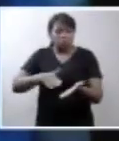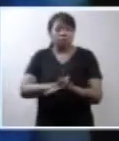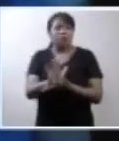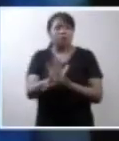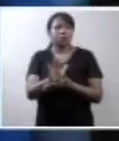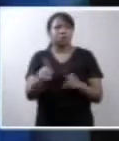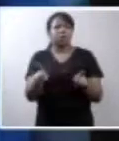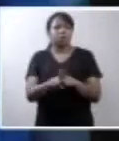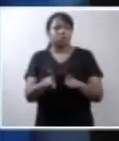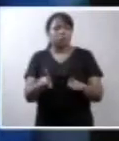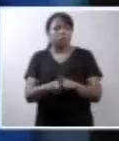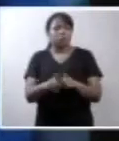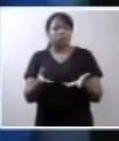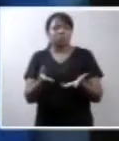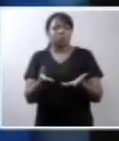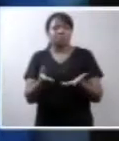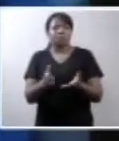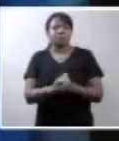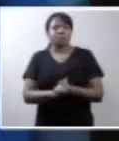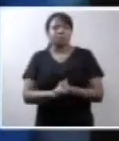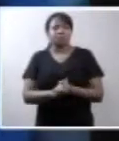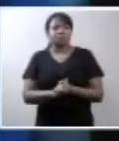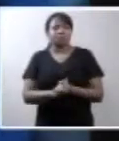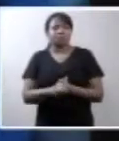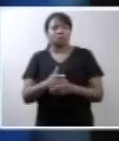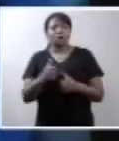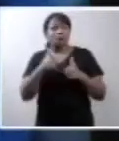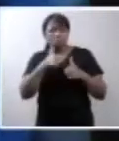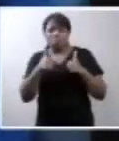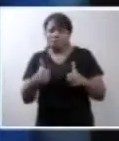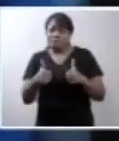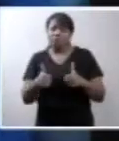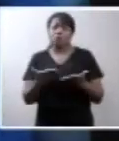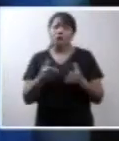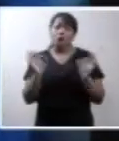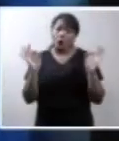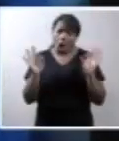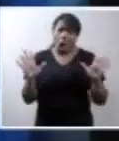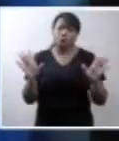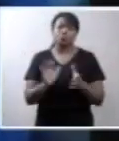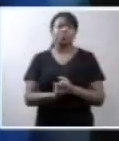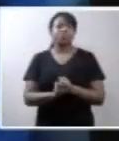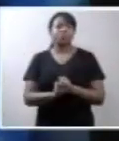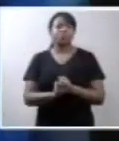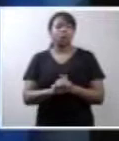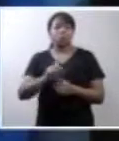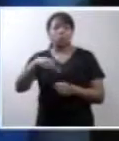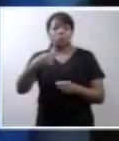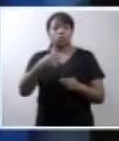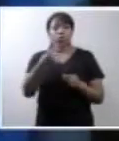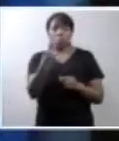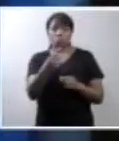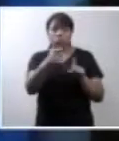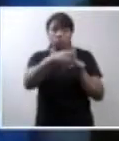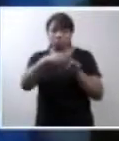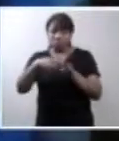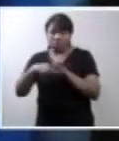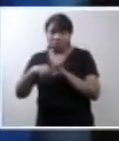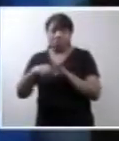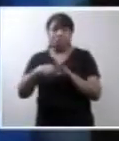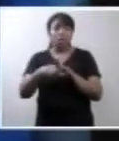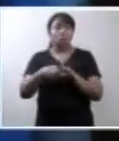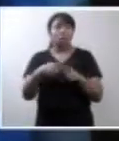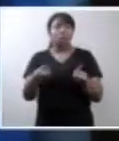feia. Que a fazia aqui, ele ligava para ele, mandava o fax para lá. Ele é teu vivo, ele está bem, está ótimo, está parabéns, não sei o quê. E com dois meses, ele estava com dois,